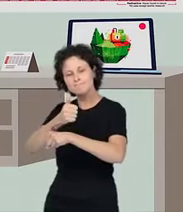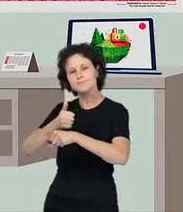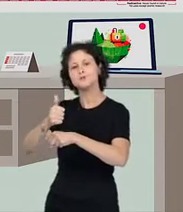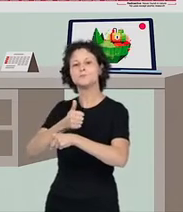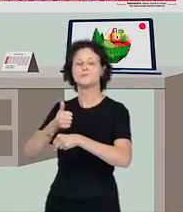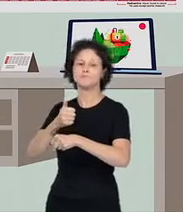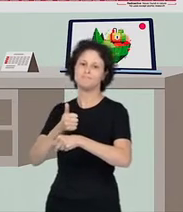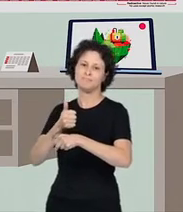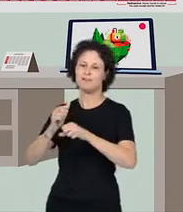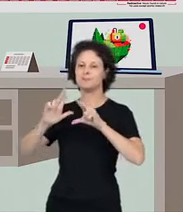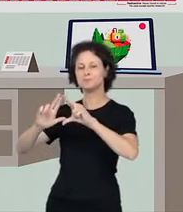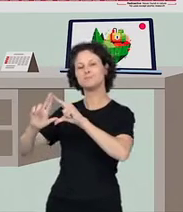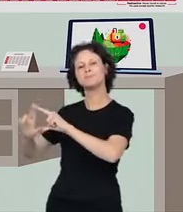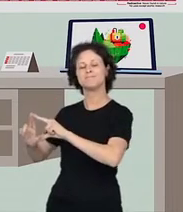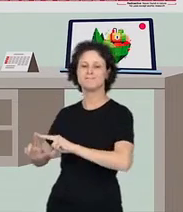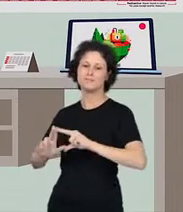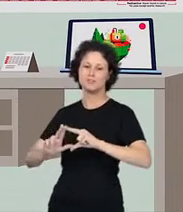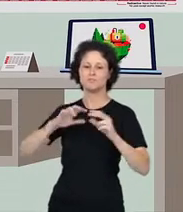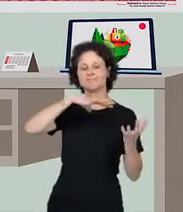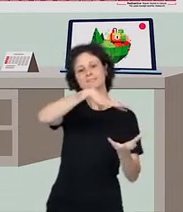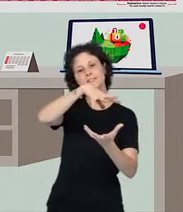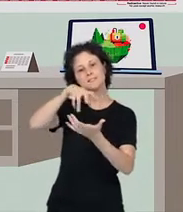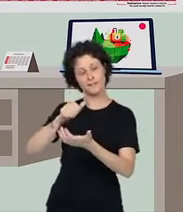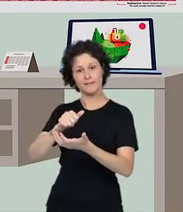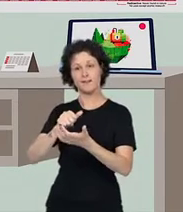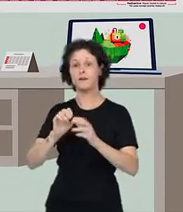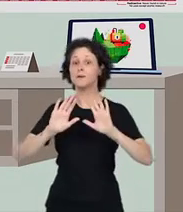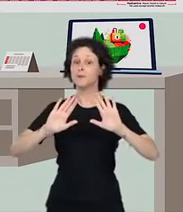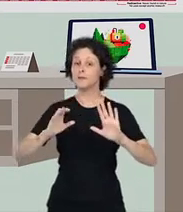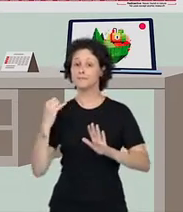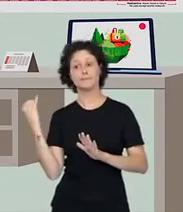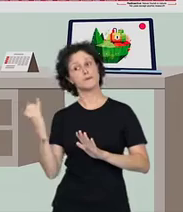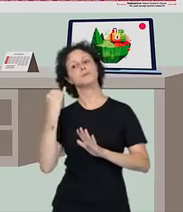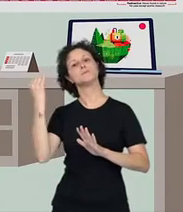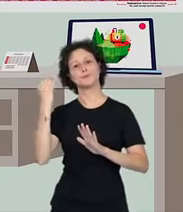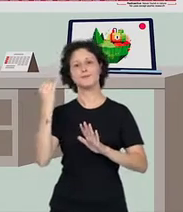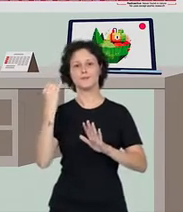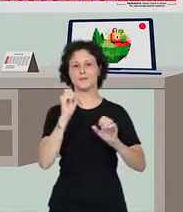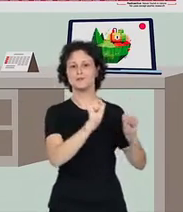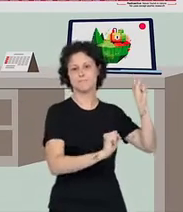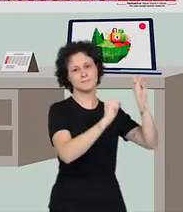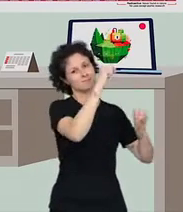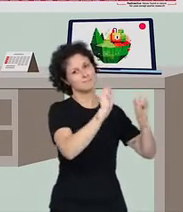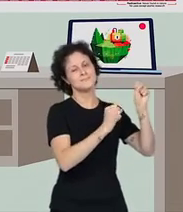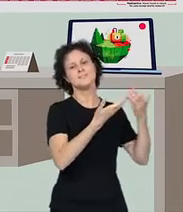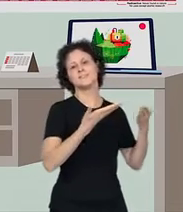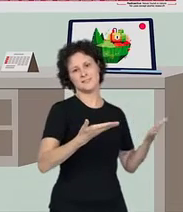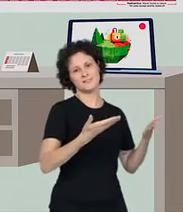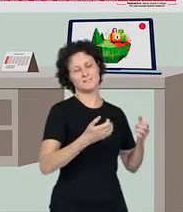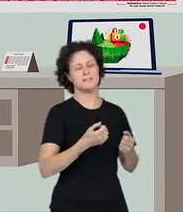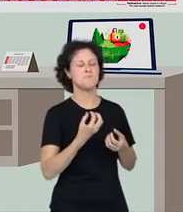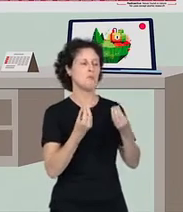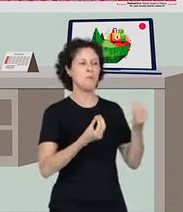ligada à criação de gado e de outros animais, e que ela também produz importantes matérias-primas para o abastecimento da